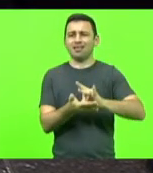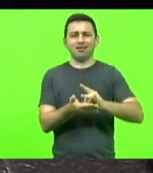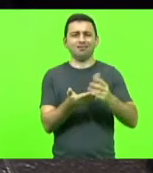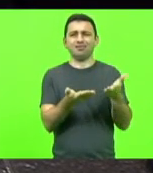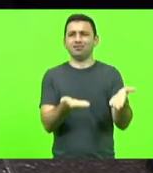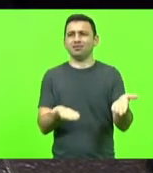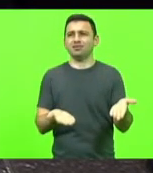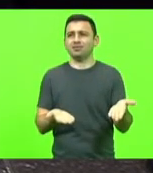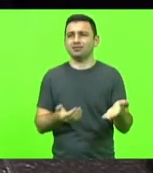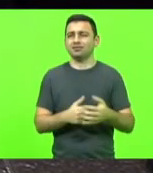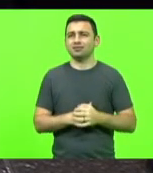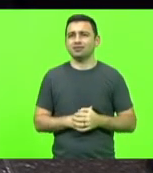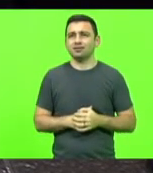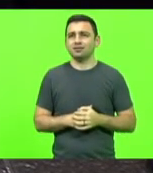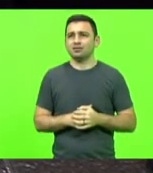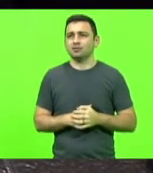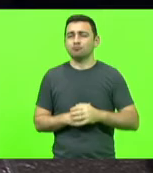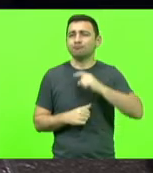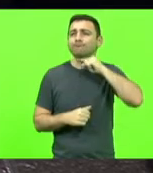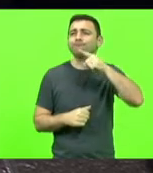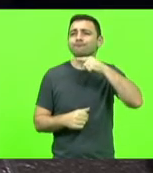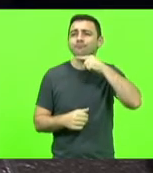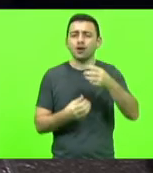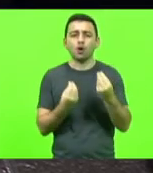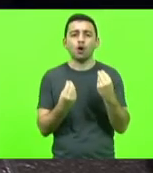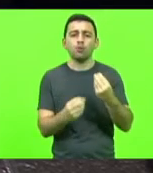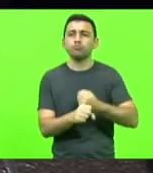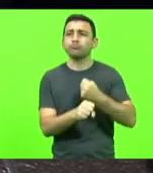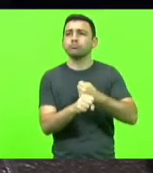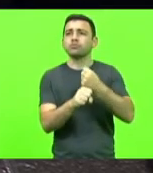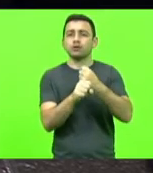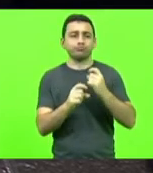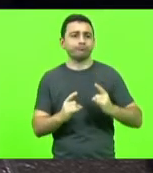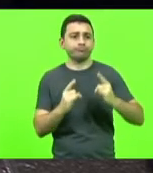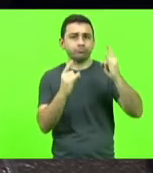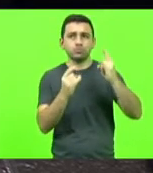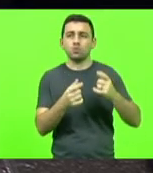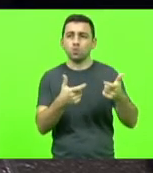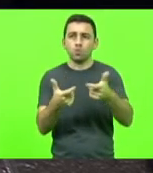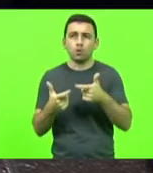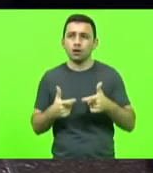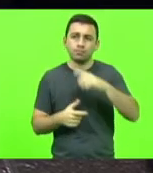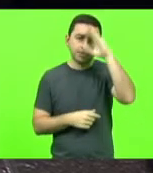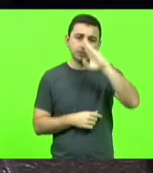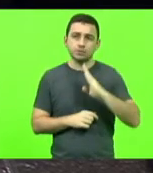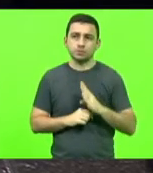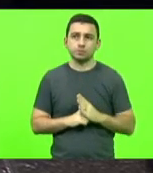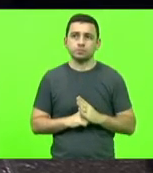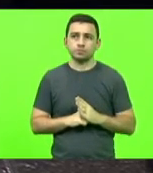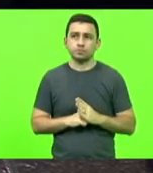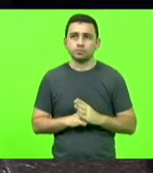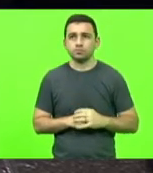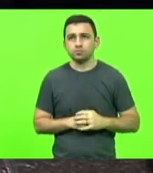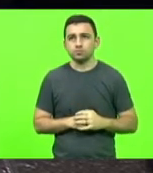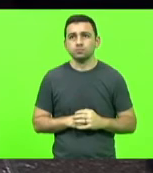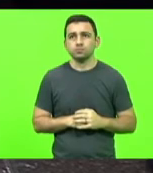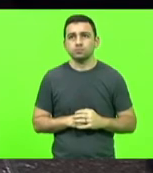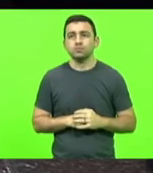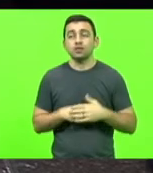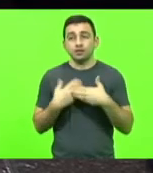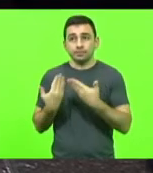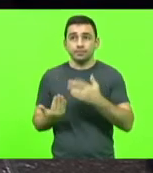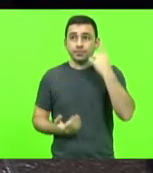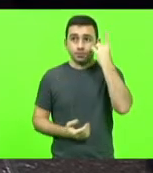inviabiliza a construção civil no Brasil então o deputado